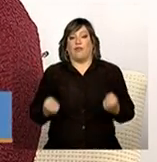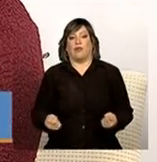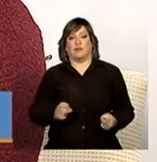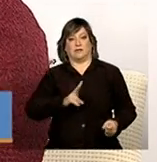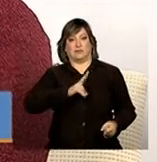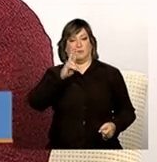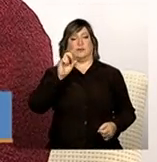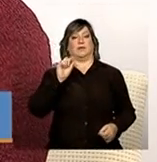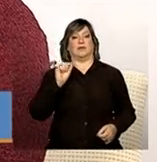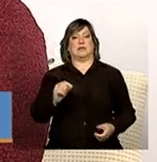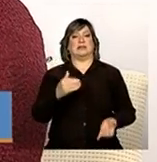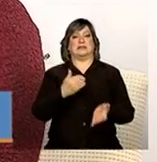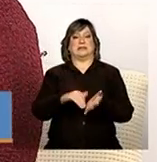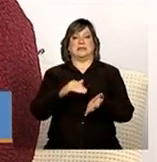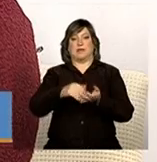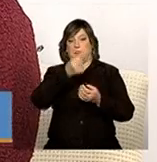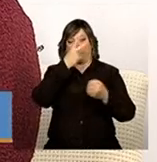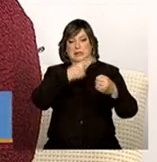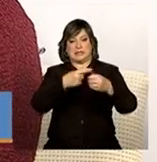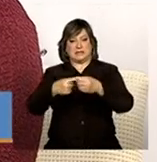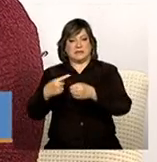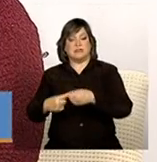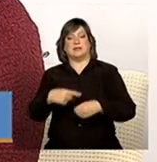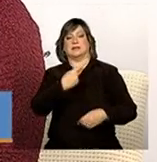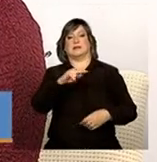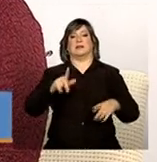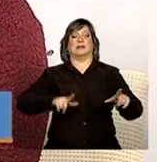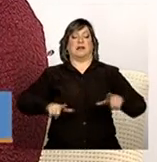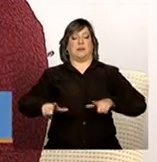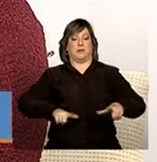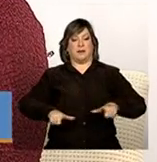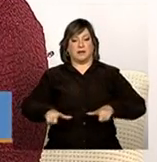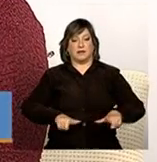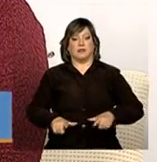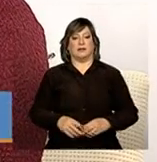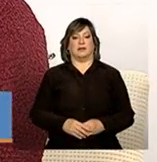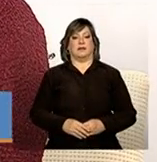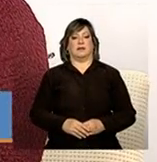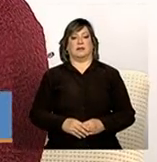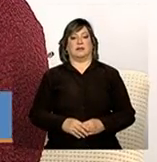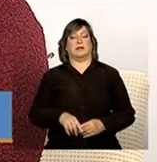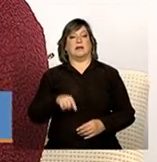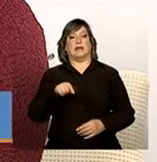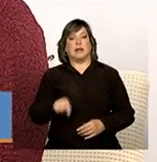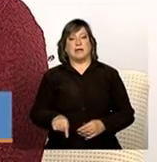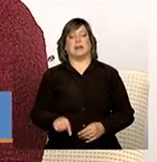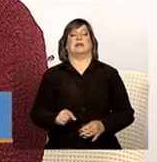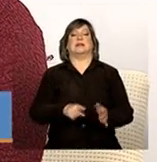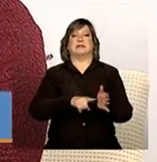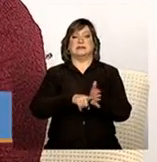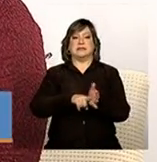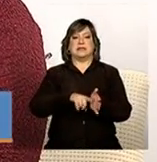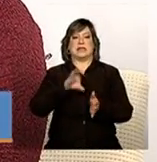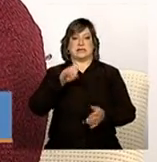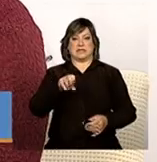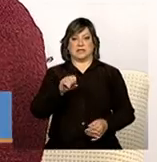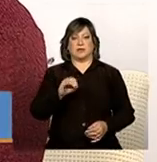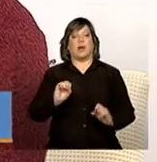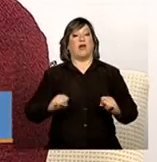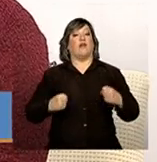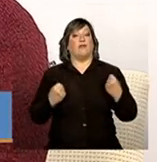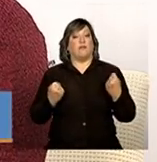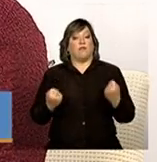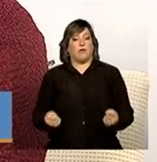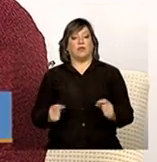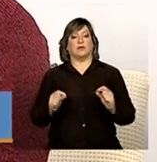secretários municipais, seus trabalhadores. O censo, ele é um esforço das